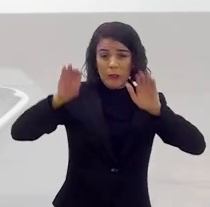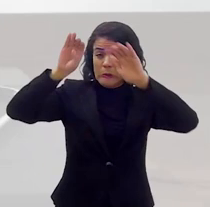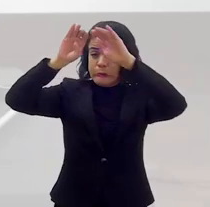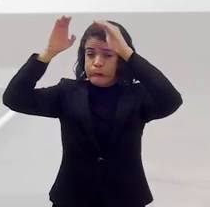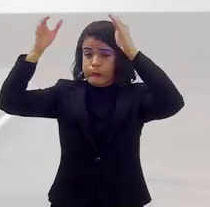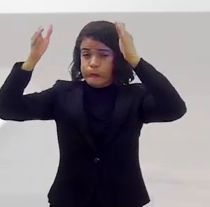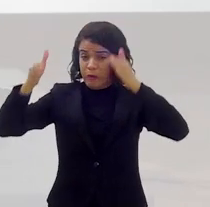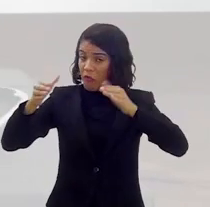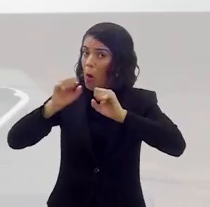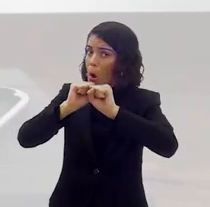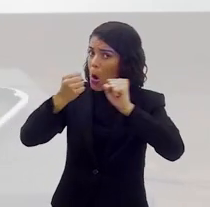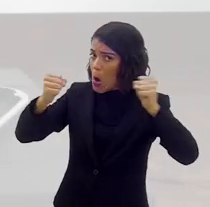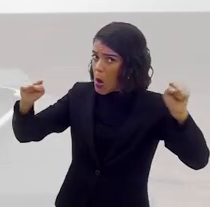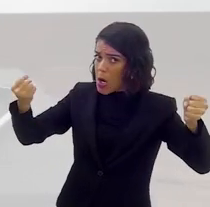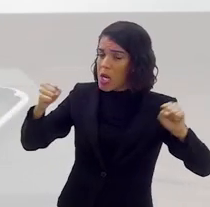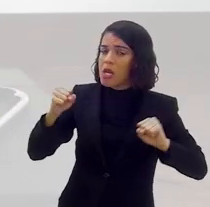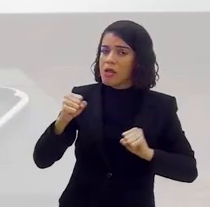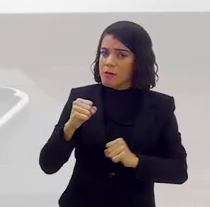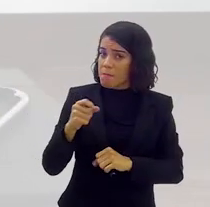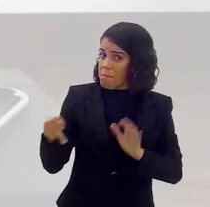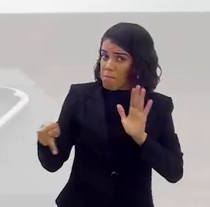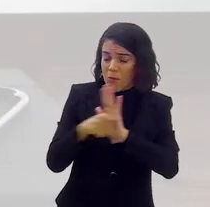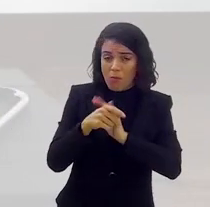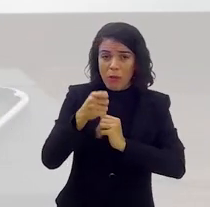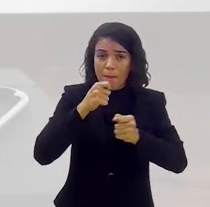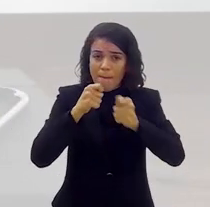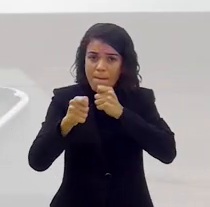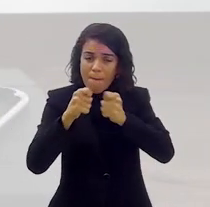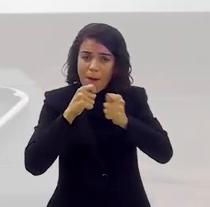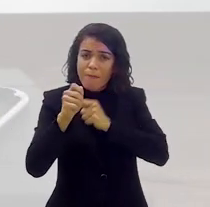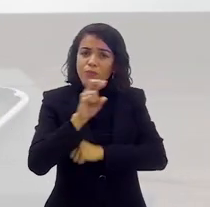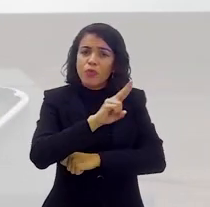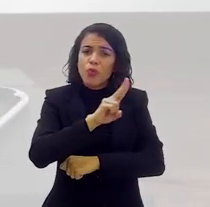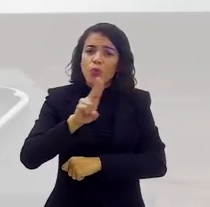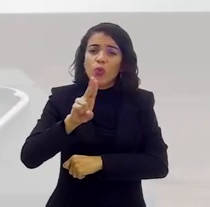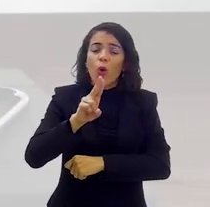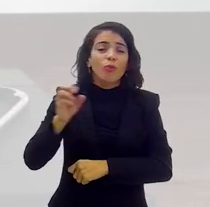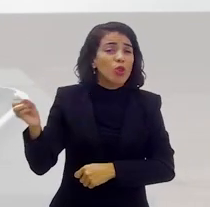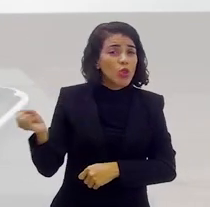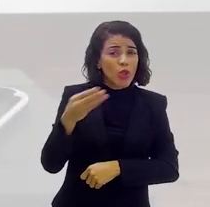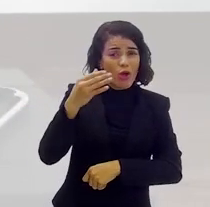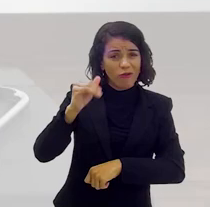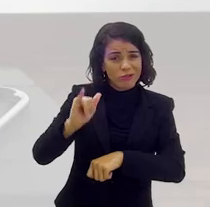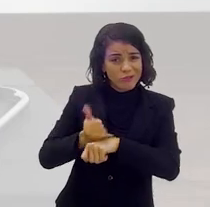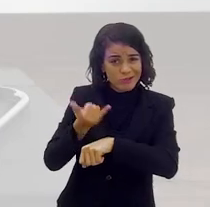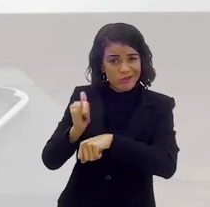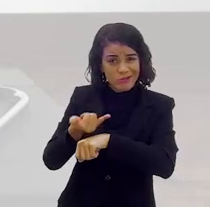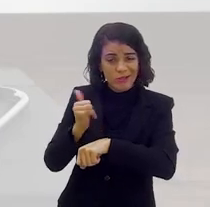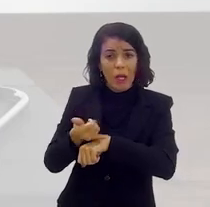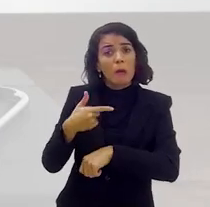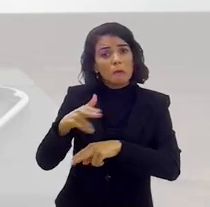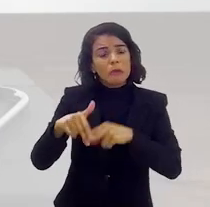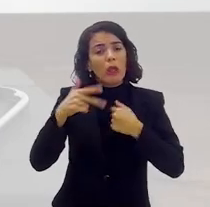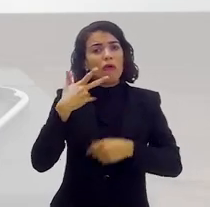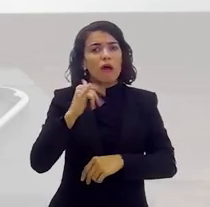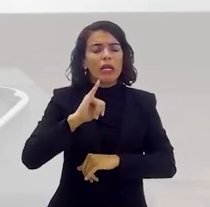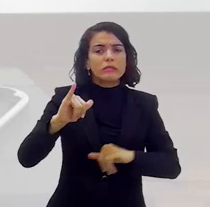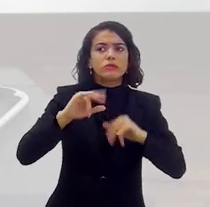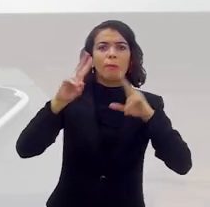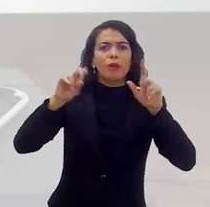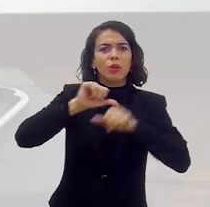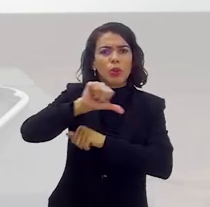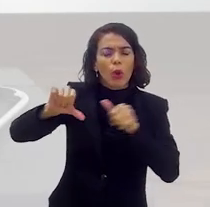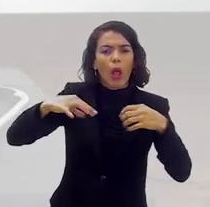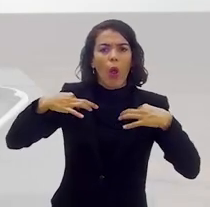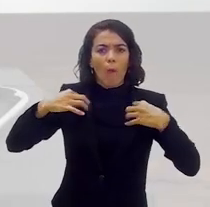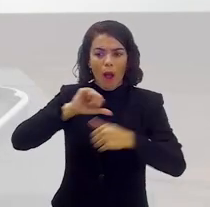Foi assim uma coisa de Foi imensa. Foi a própria mídia chamava da Nova Jerusalém do Por isso que eu toquei naquele assunto sobre aquela loucura de